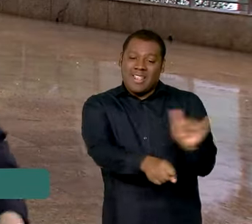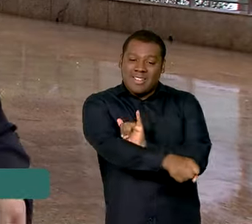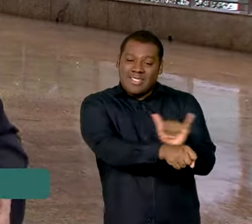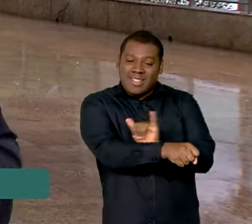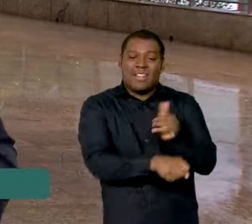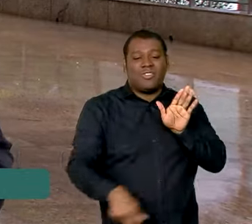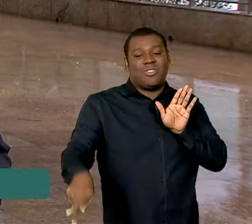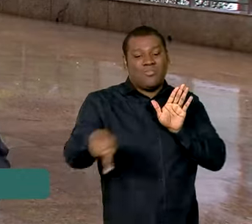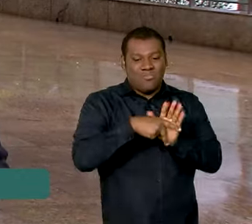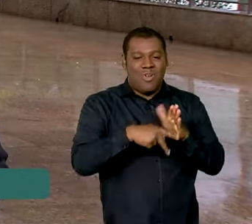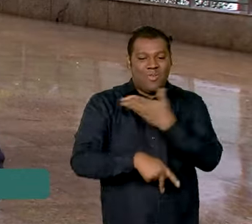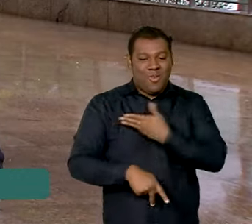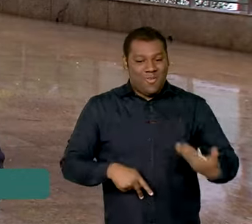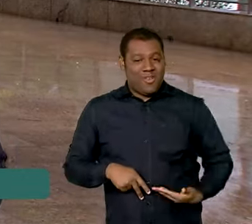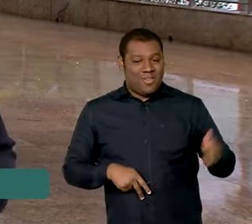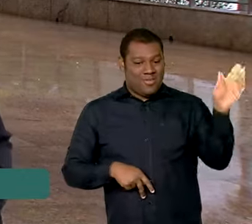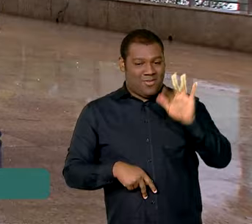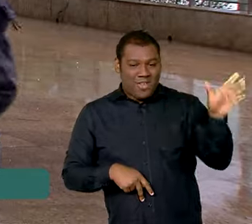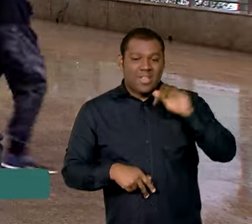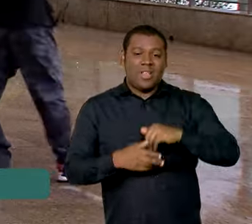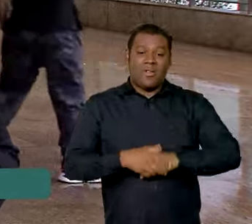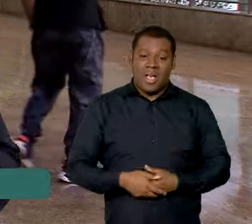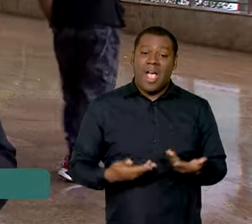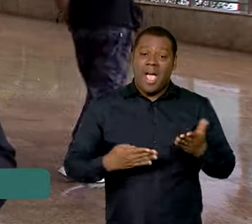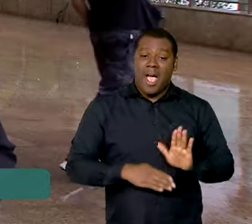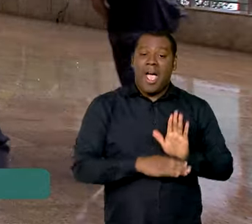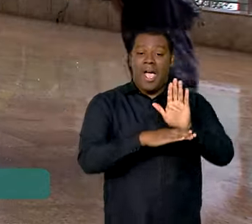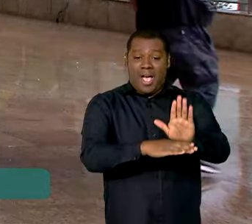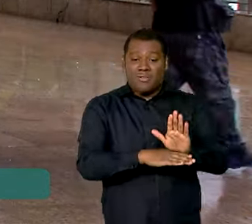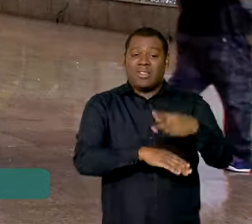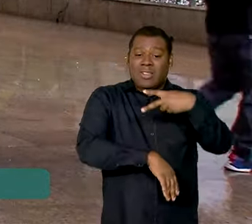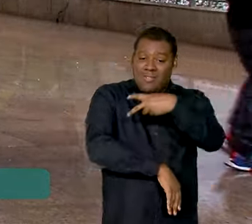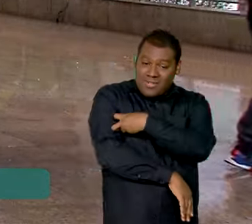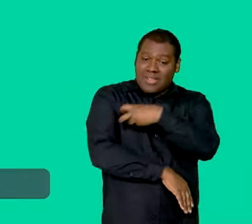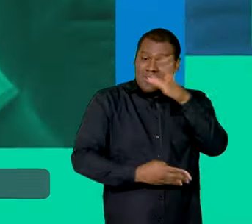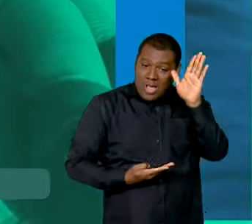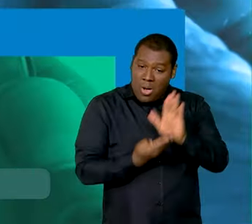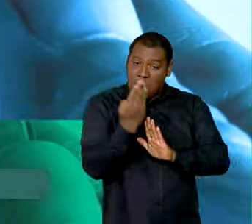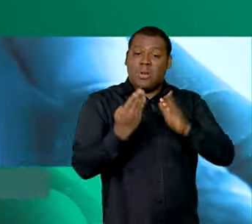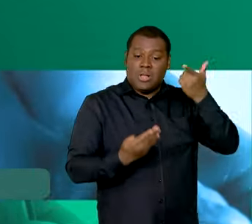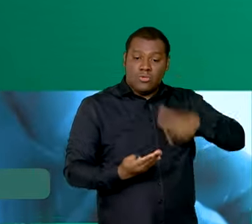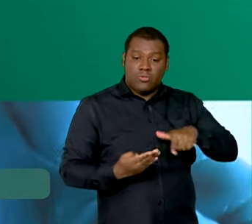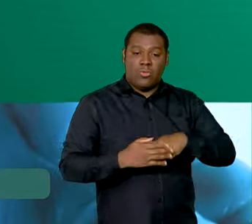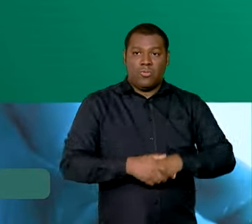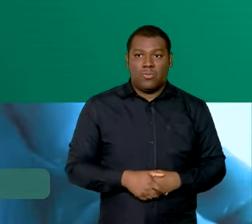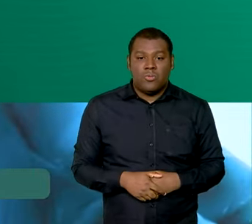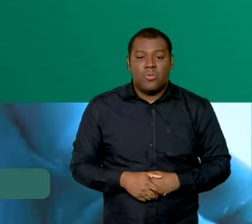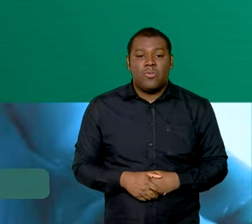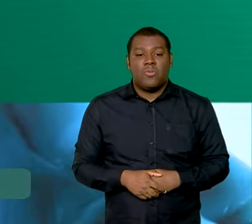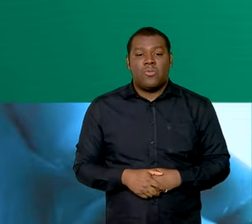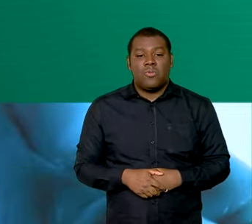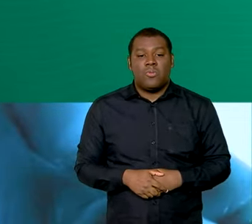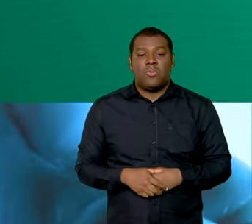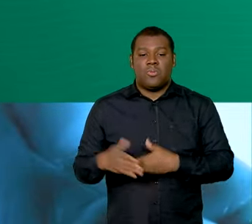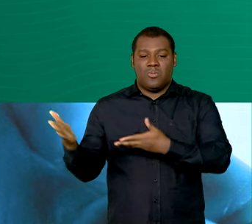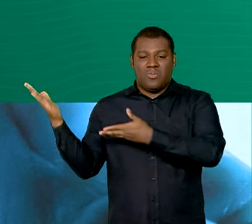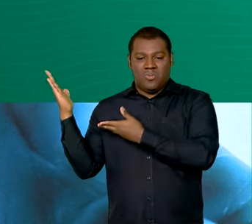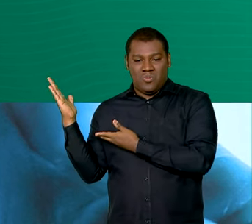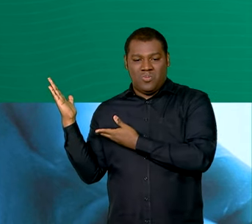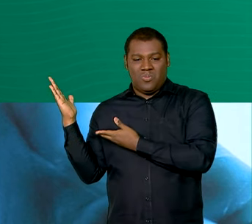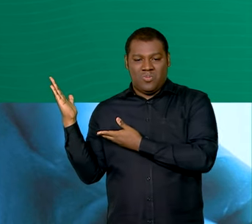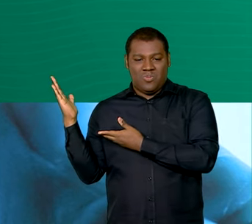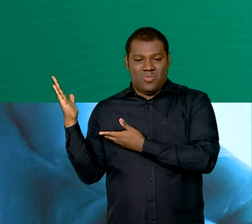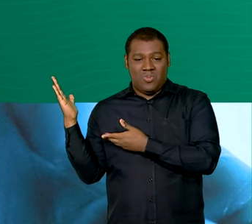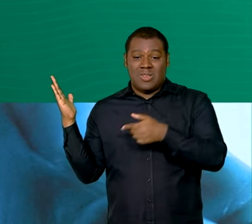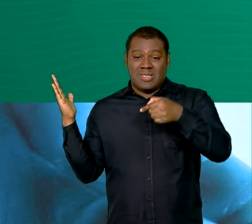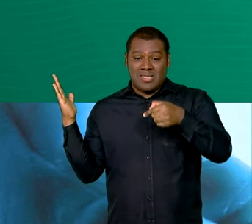começava a reverter um quadro de queda que já durava sete anos. A cobertura vacinal de hepatite passou de